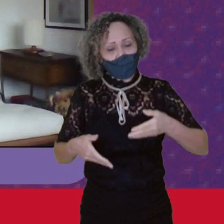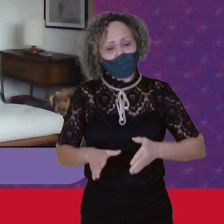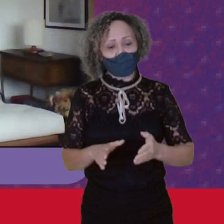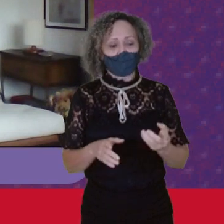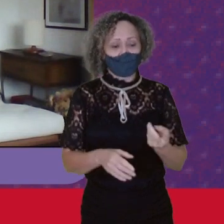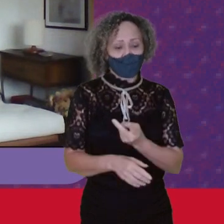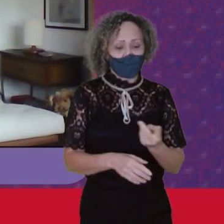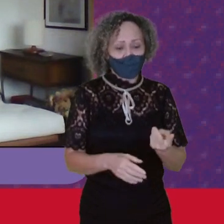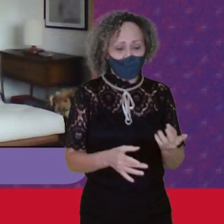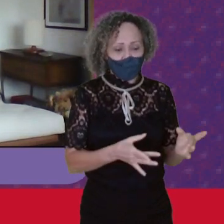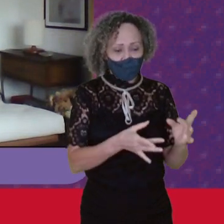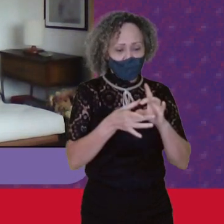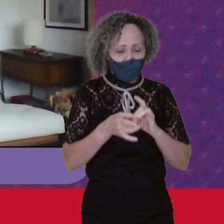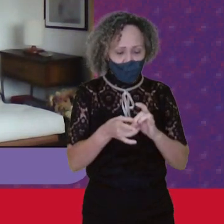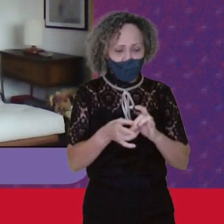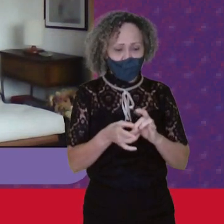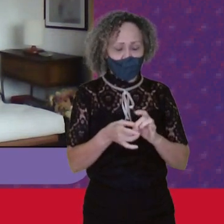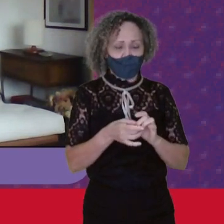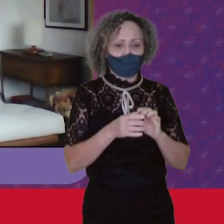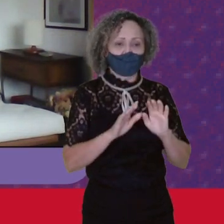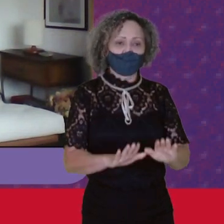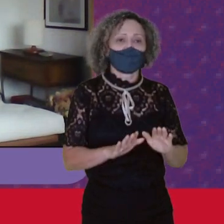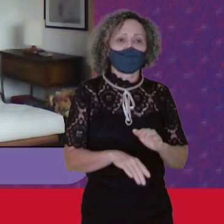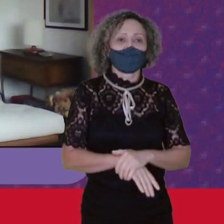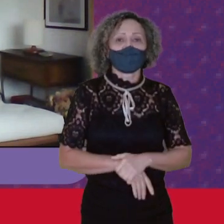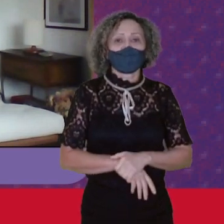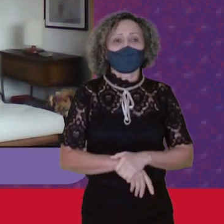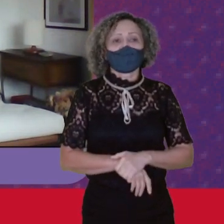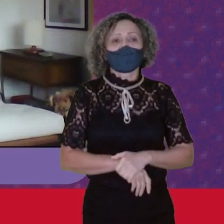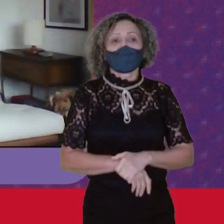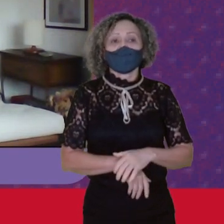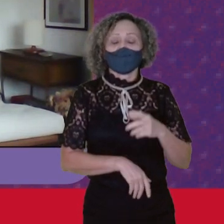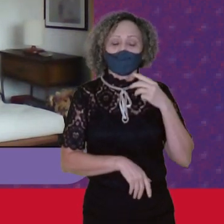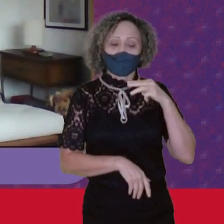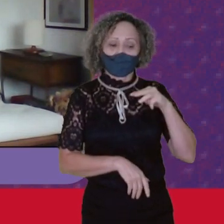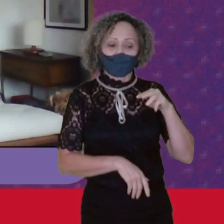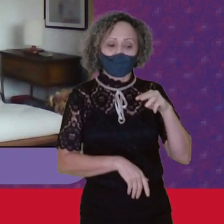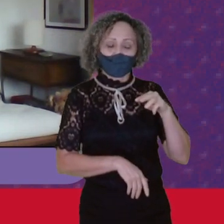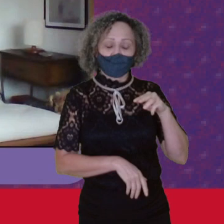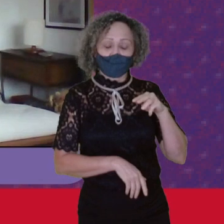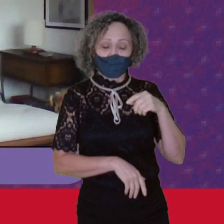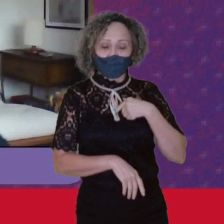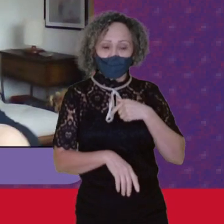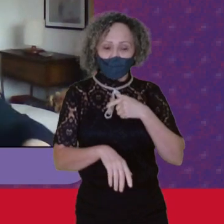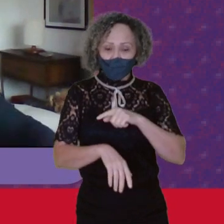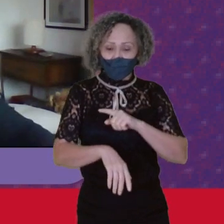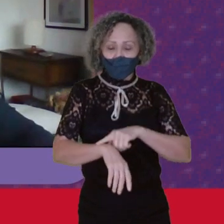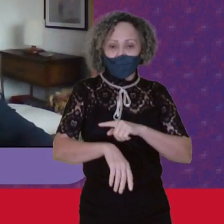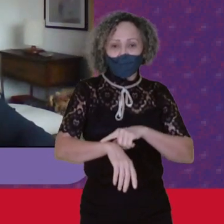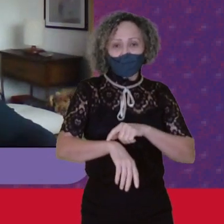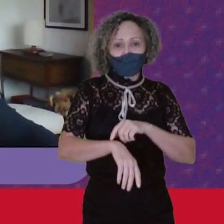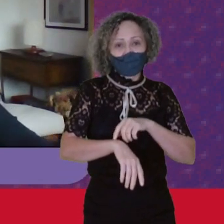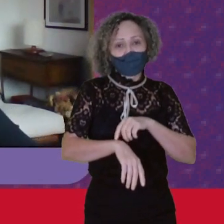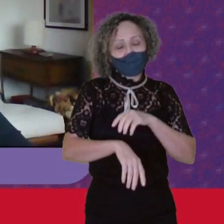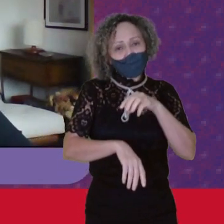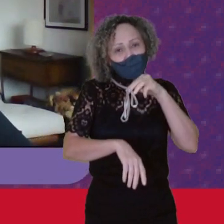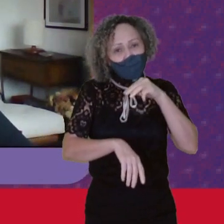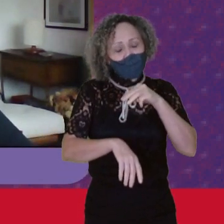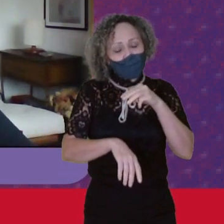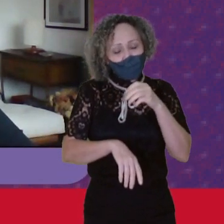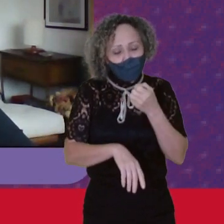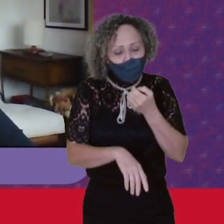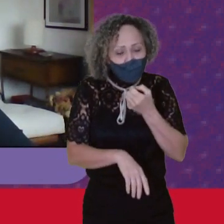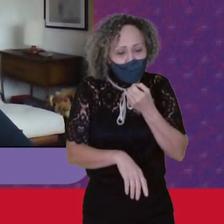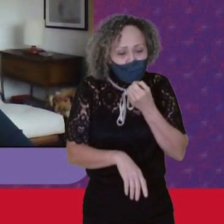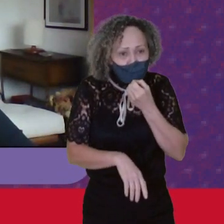Mari Nesses poucos minutos Eu gostaria De pedir a você Que também nos desse Uma